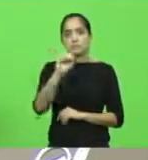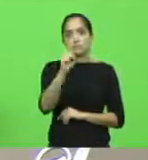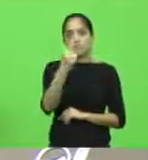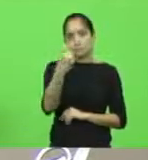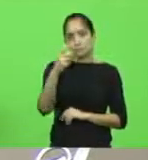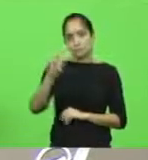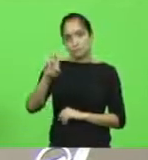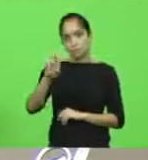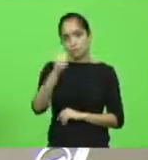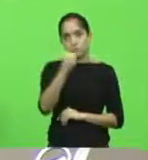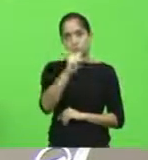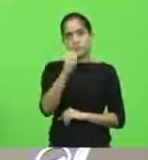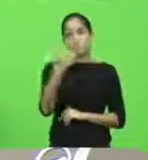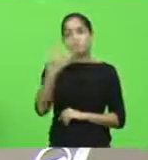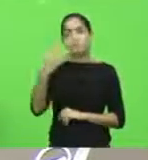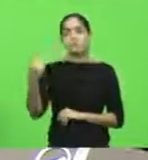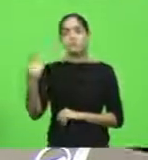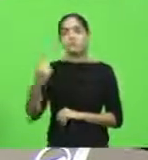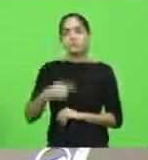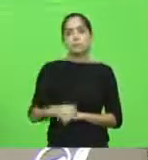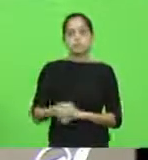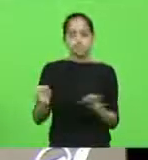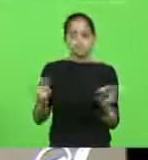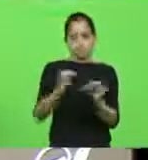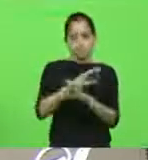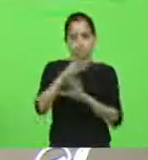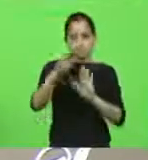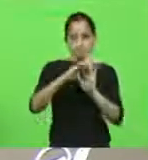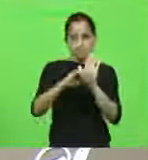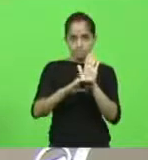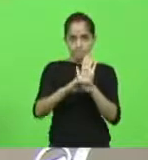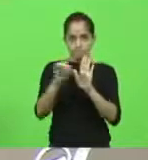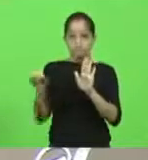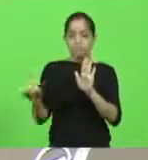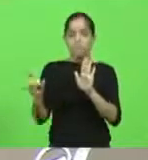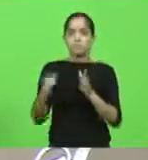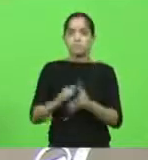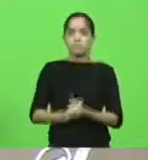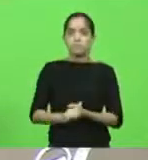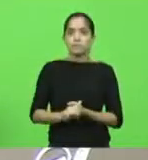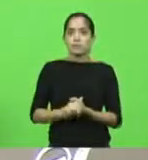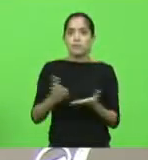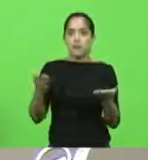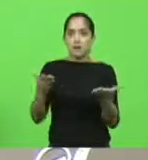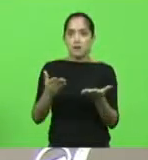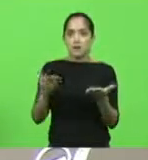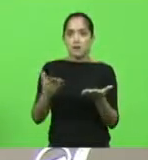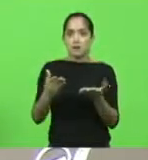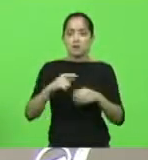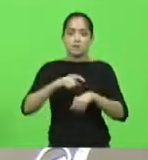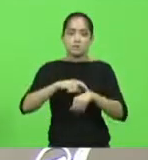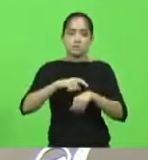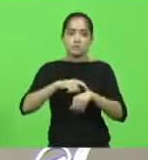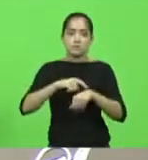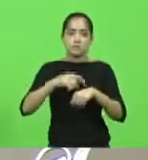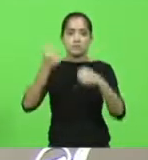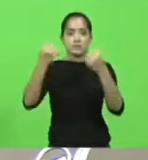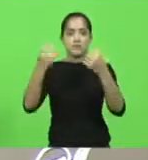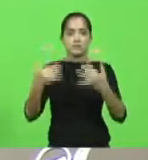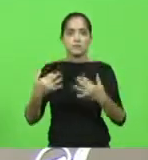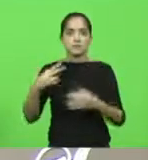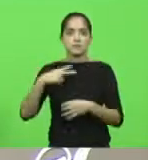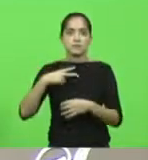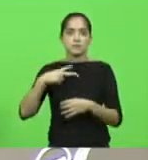841. Fim da ordem do dia. Senhor presidente. Passamos às explicações